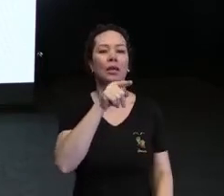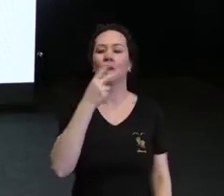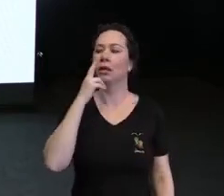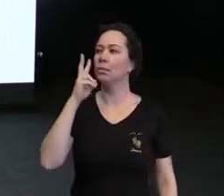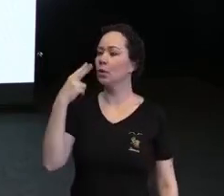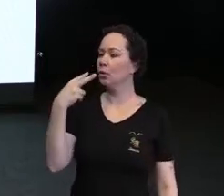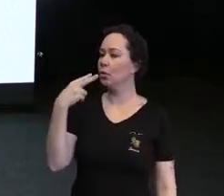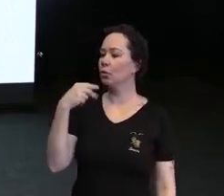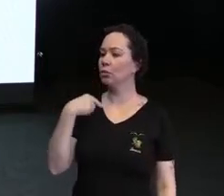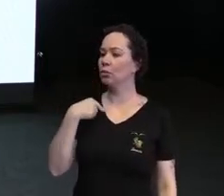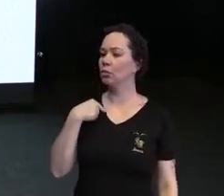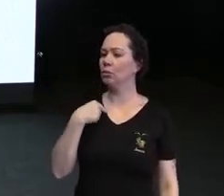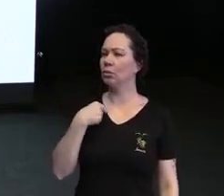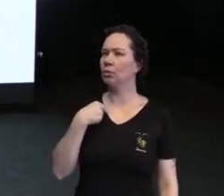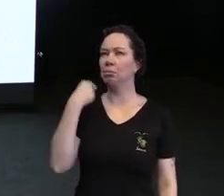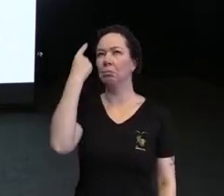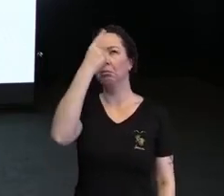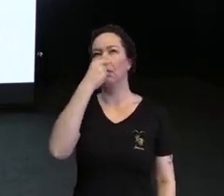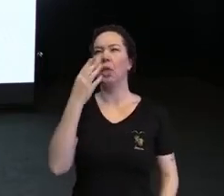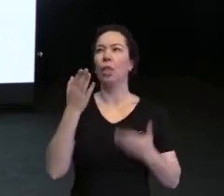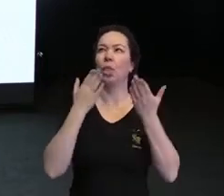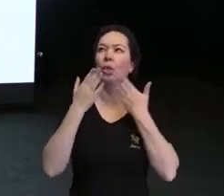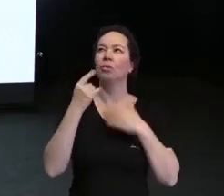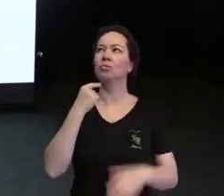aquela cara de dúvida e disse